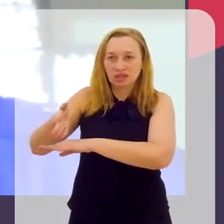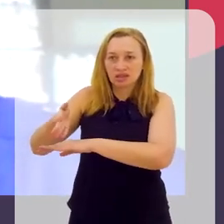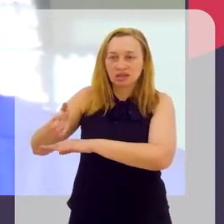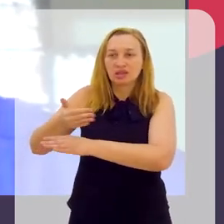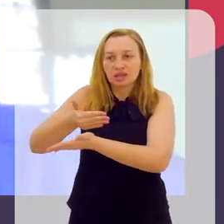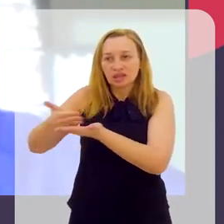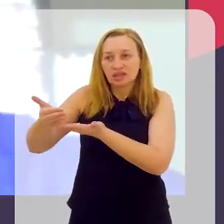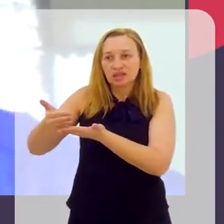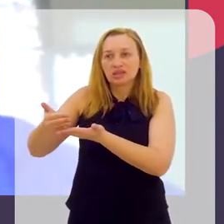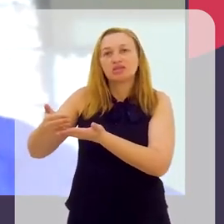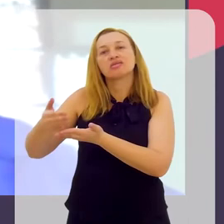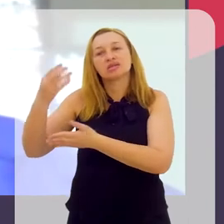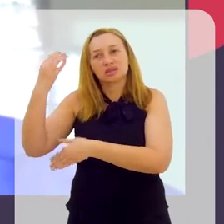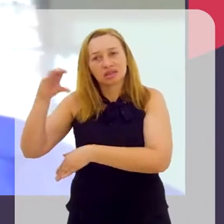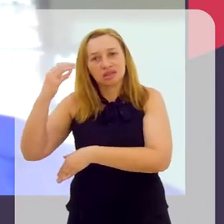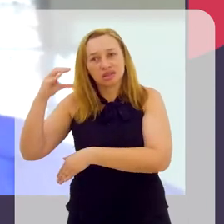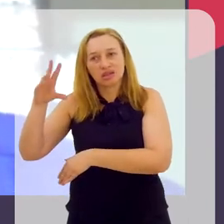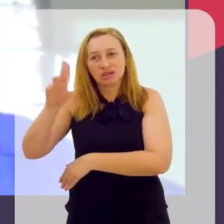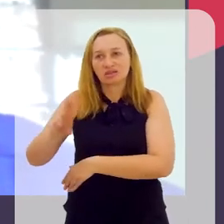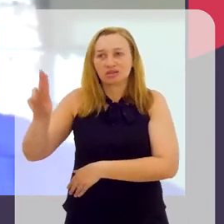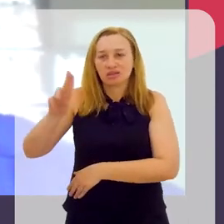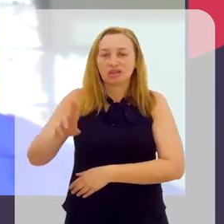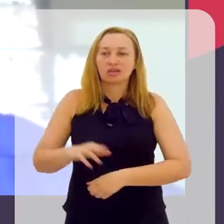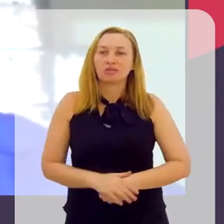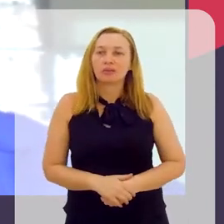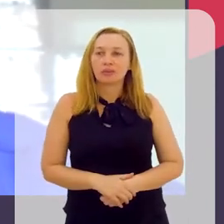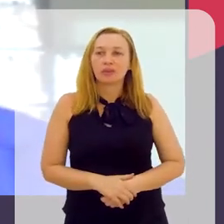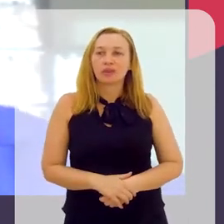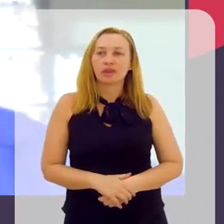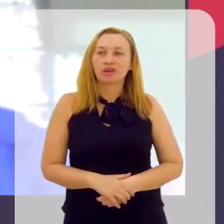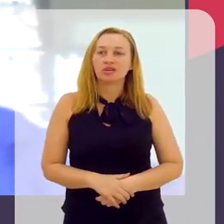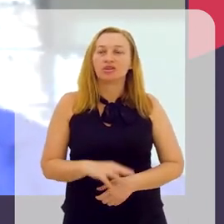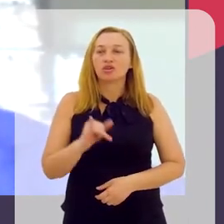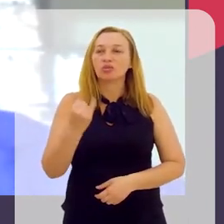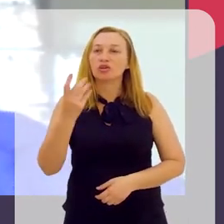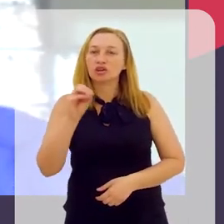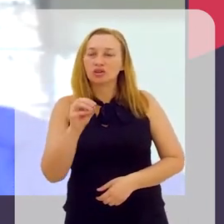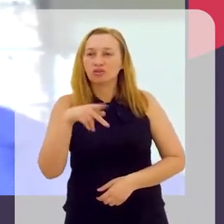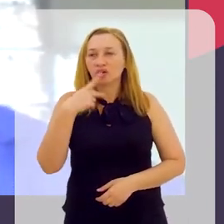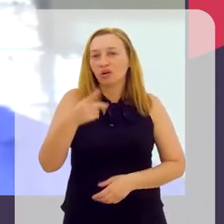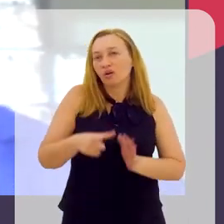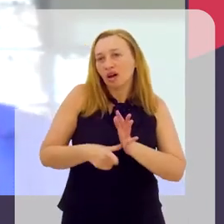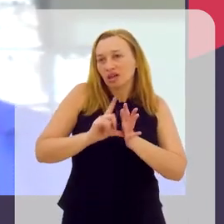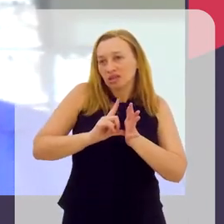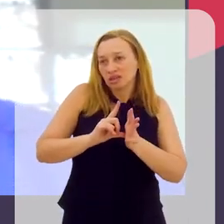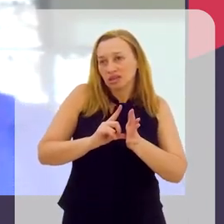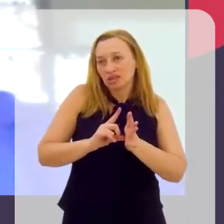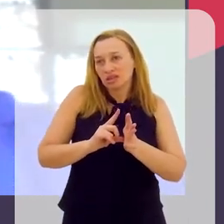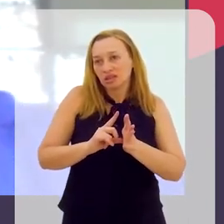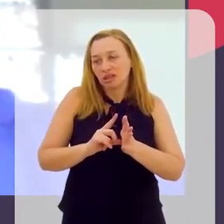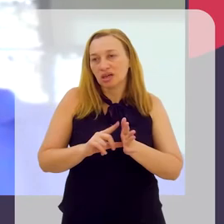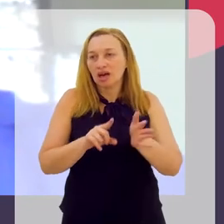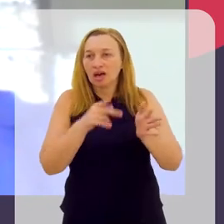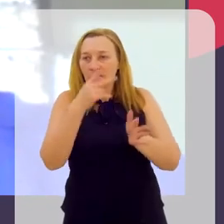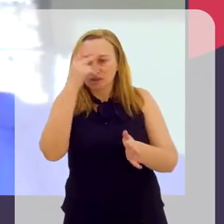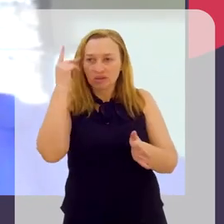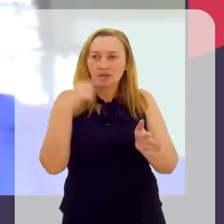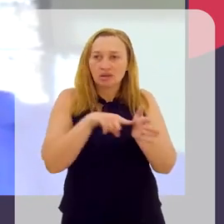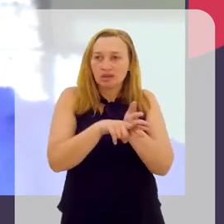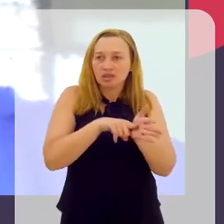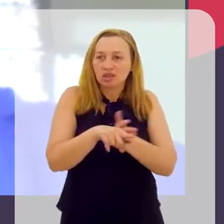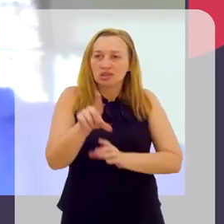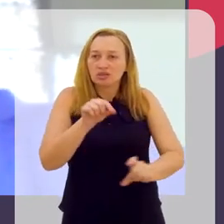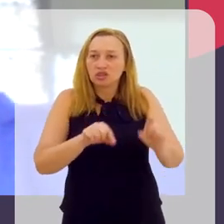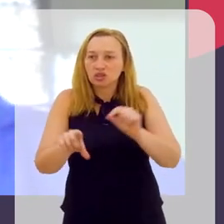iniciação científica da universidade. Quando o Igor falou antes, o pesquisador